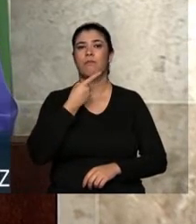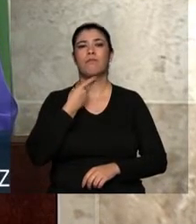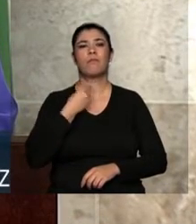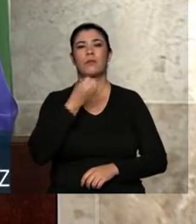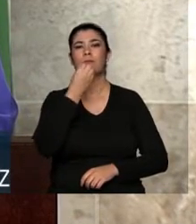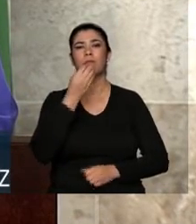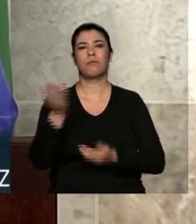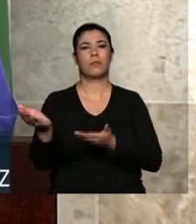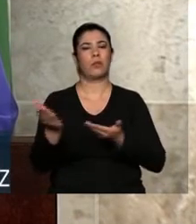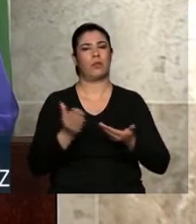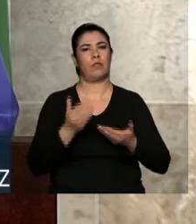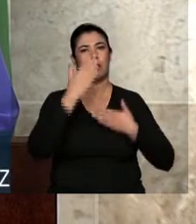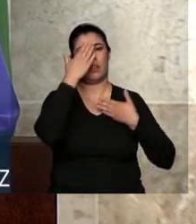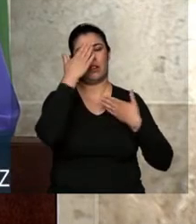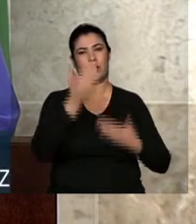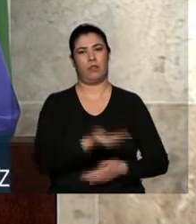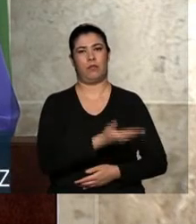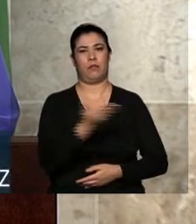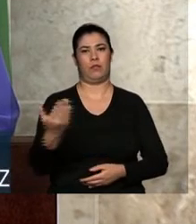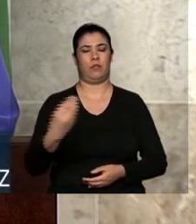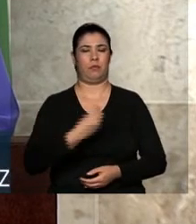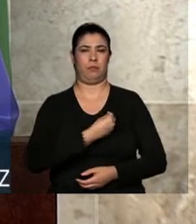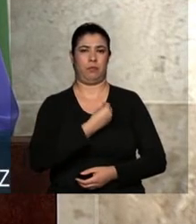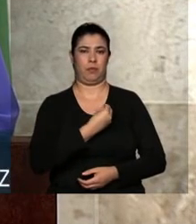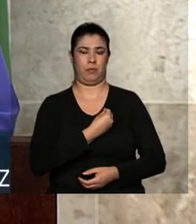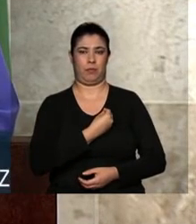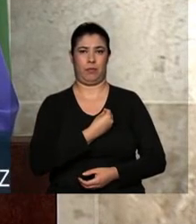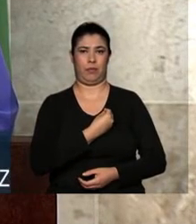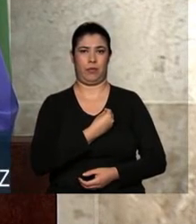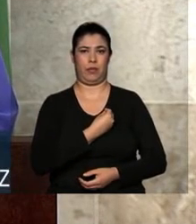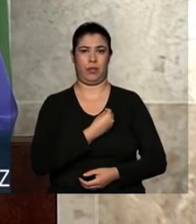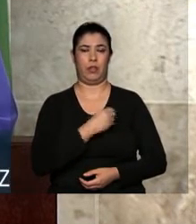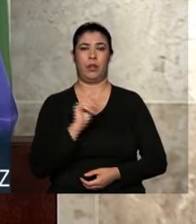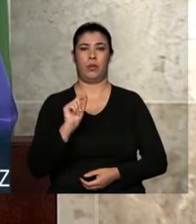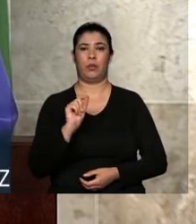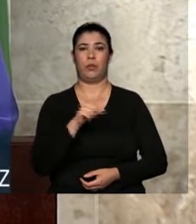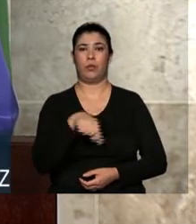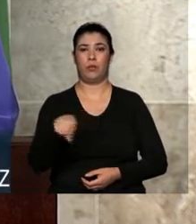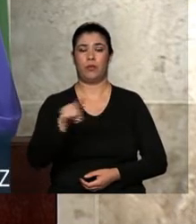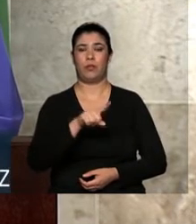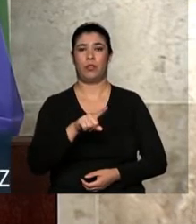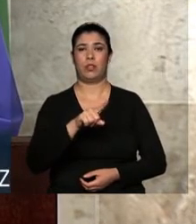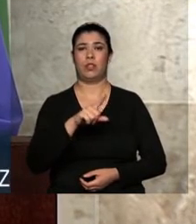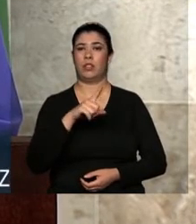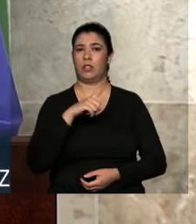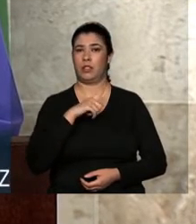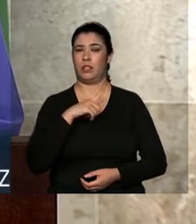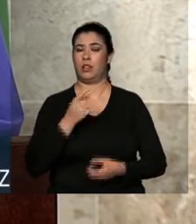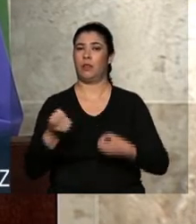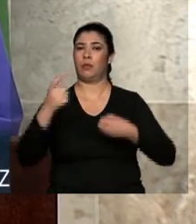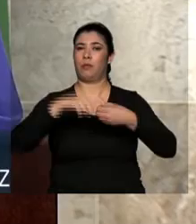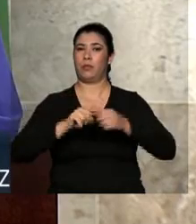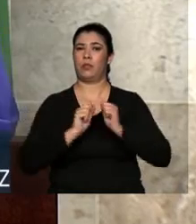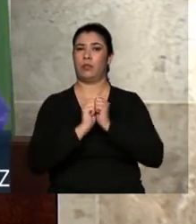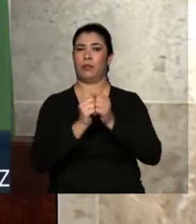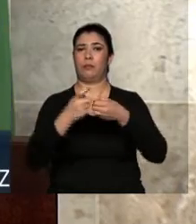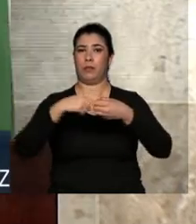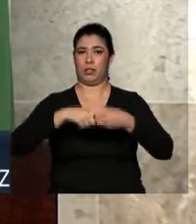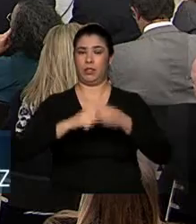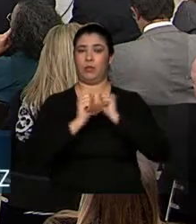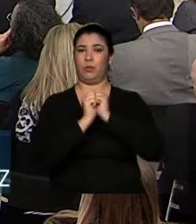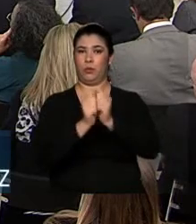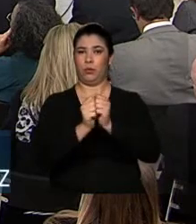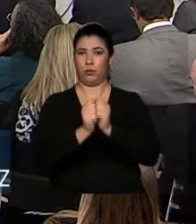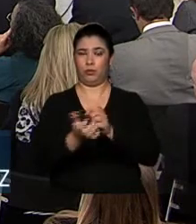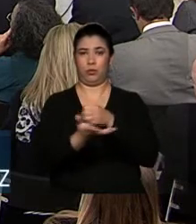presença aqui daqueles que serão nossos parceiros fundamentais